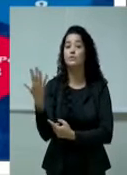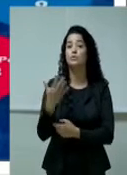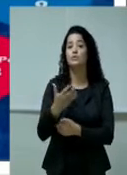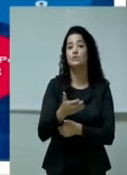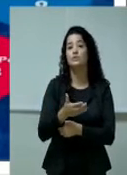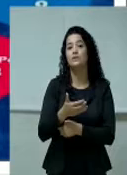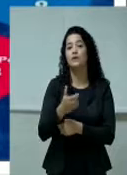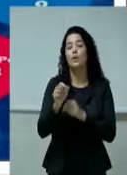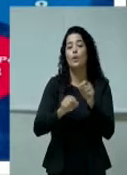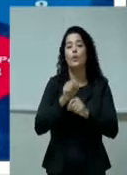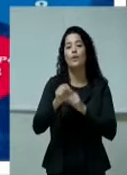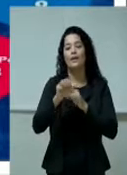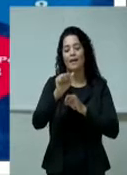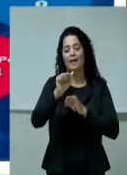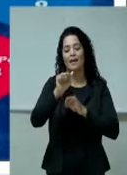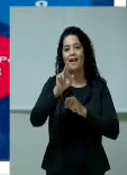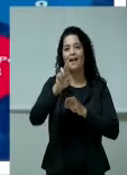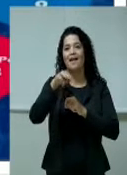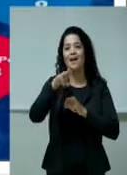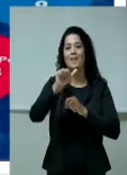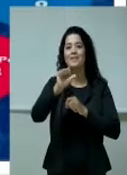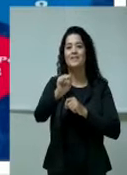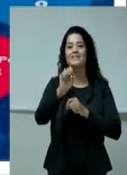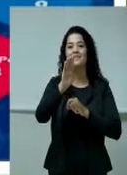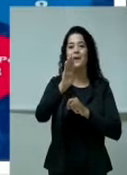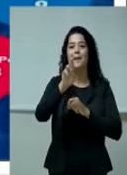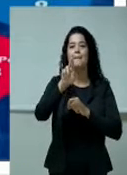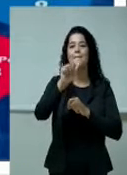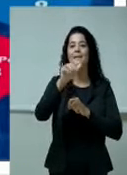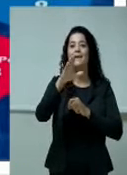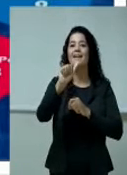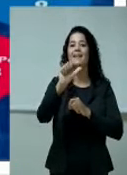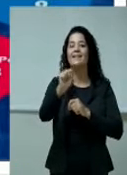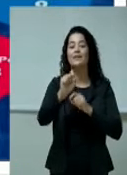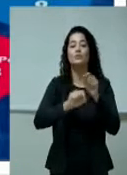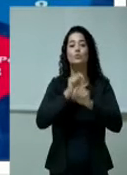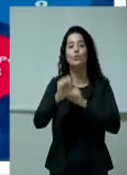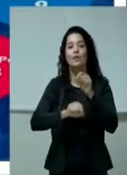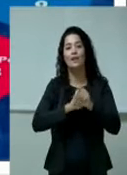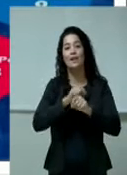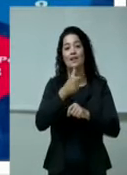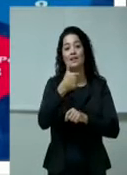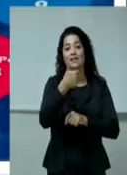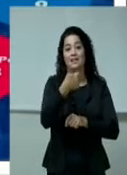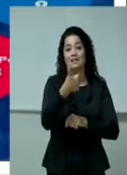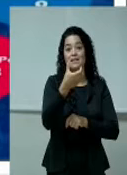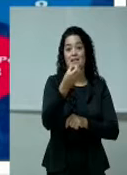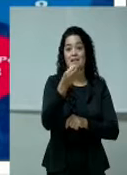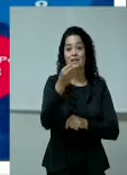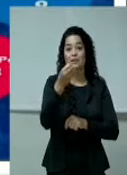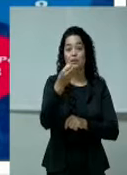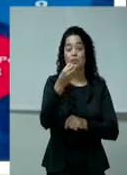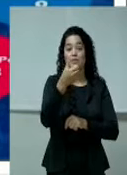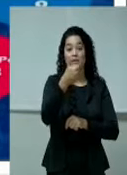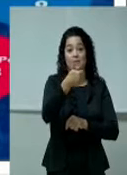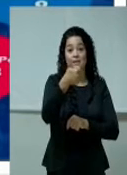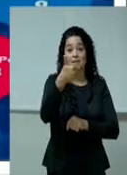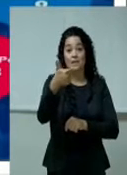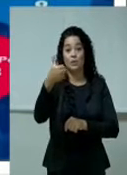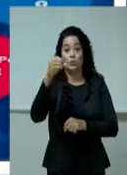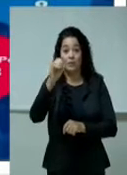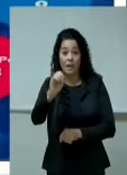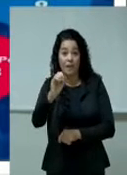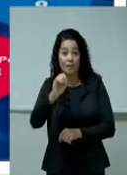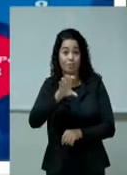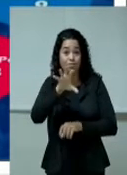110 armas em seis meses. Sabe o é 110 armas na mão de uma pessoa, professor Antônio? Mal intencionado na cidade?